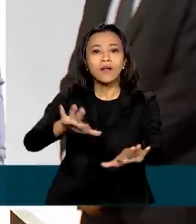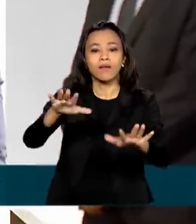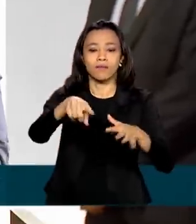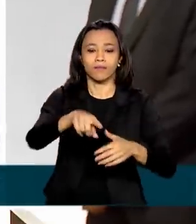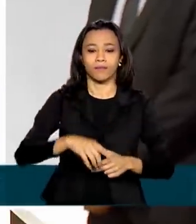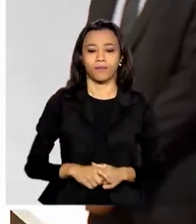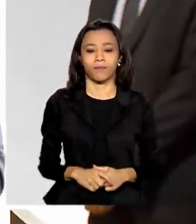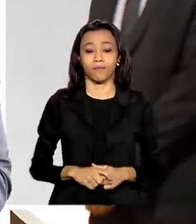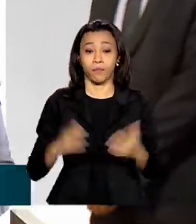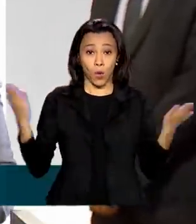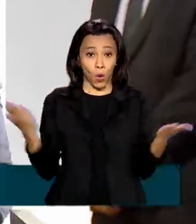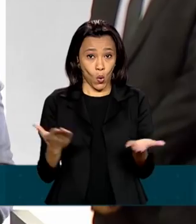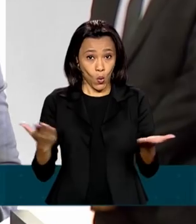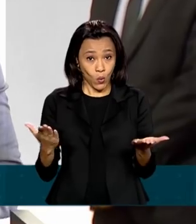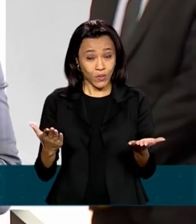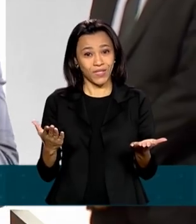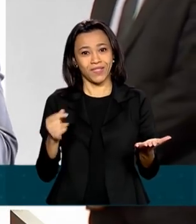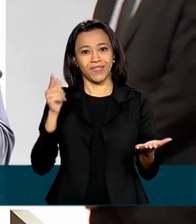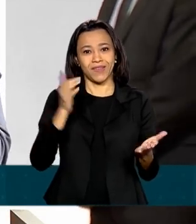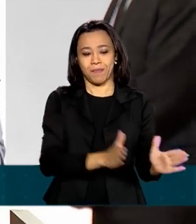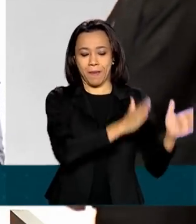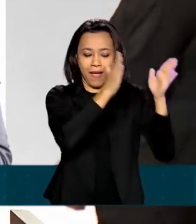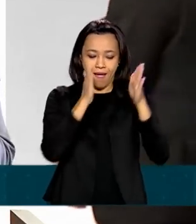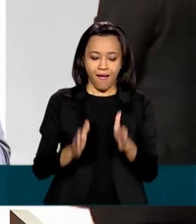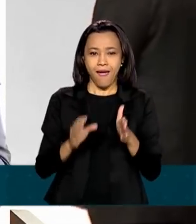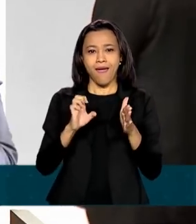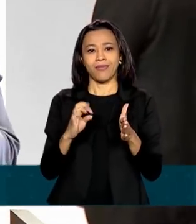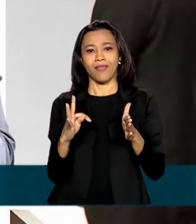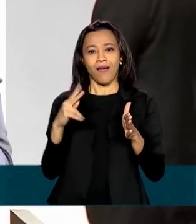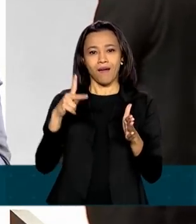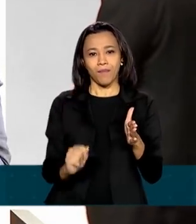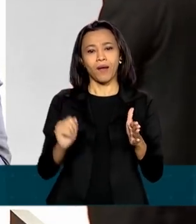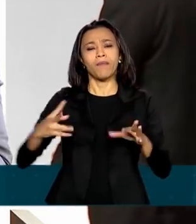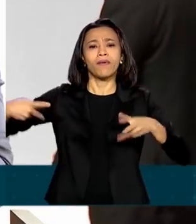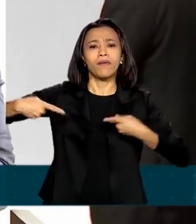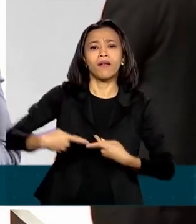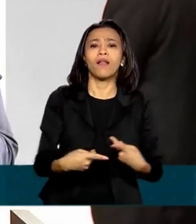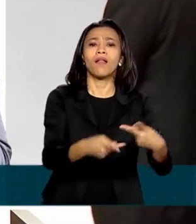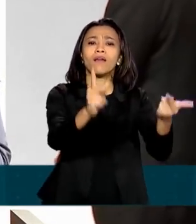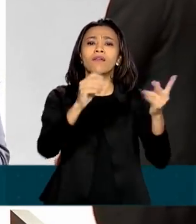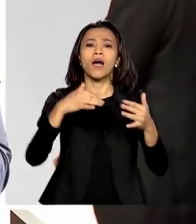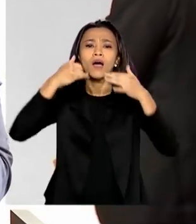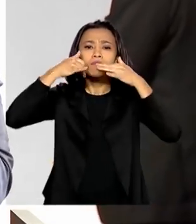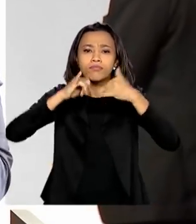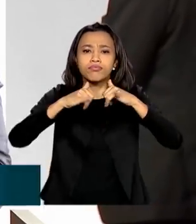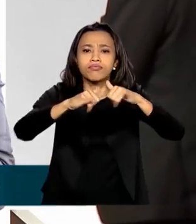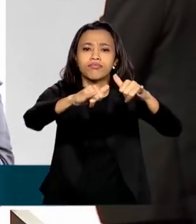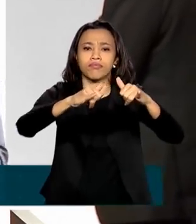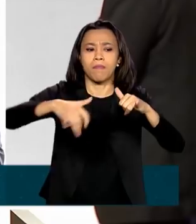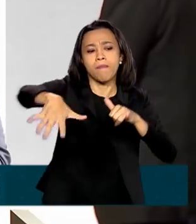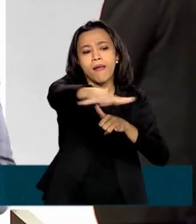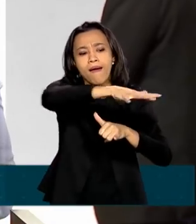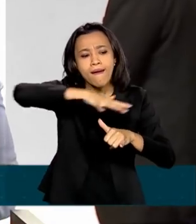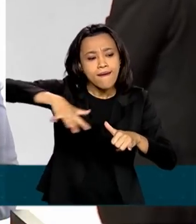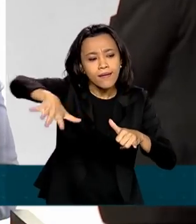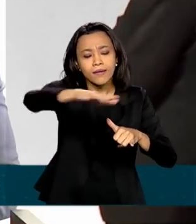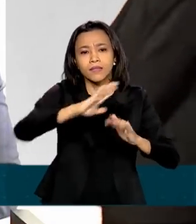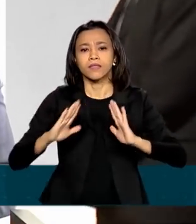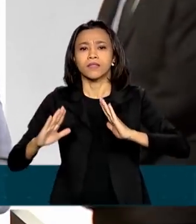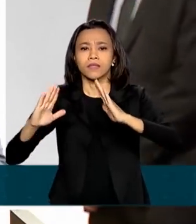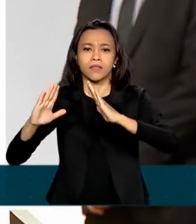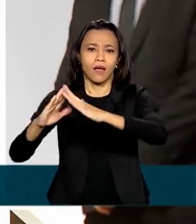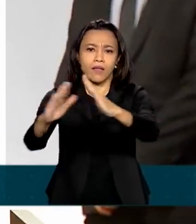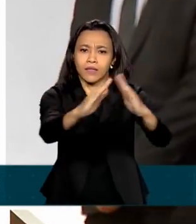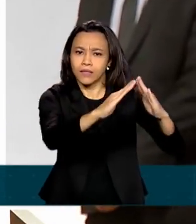mais uma etapa para que a gente consiga levar energia renovável e limpa para essas comunidades, principalmente a fonte solar, que está